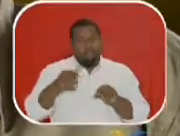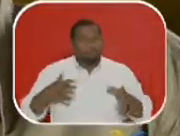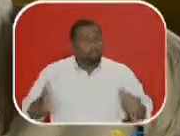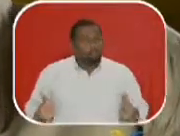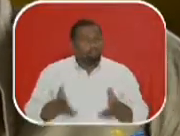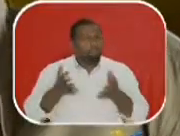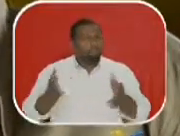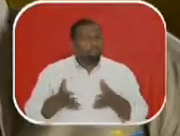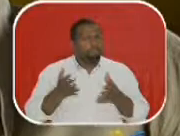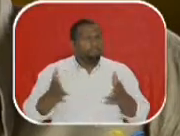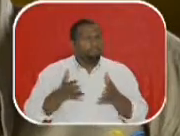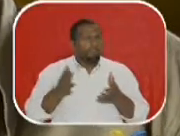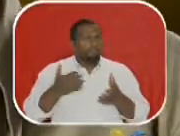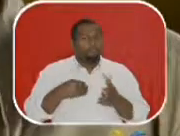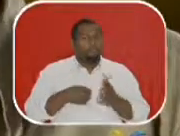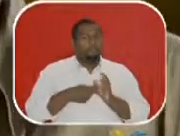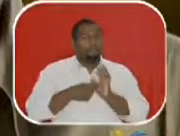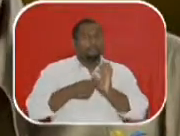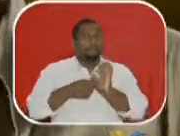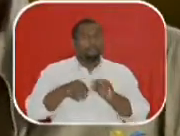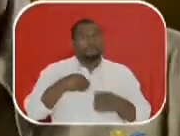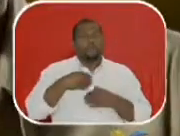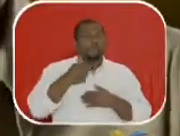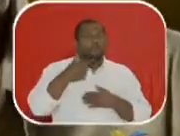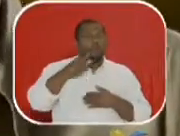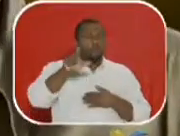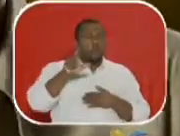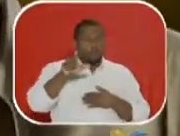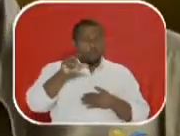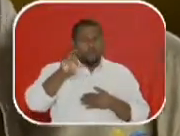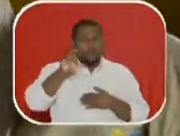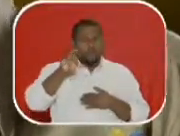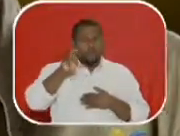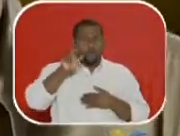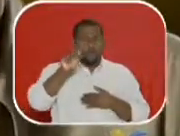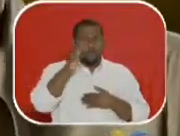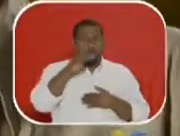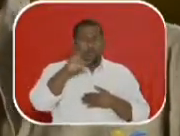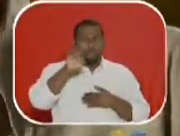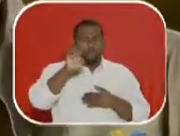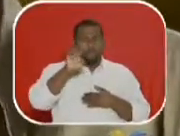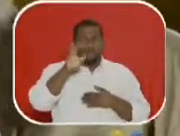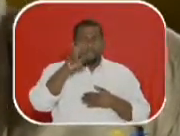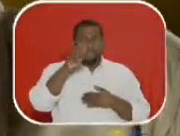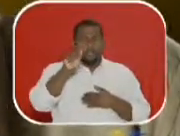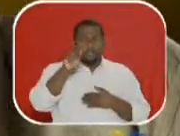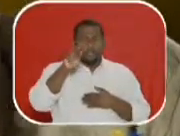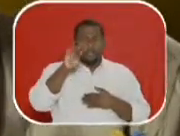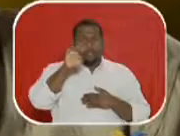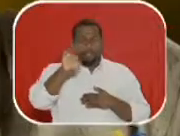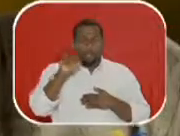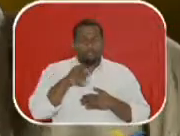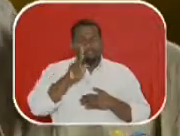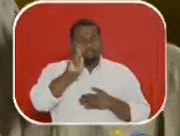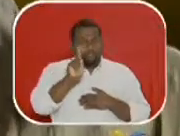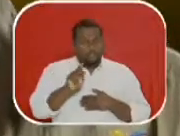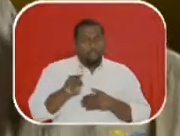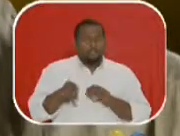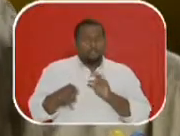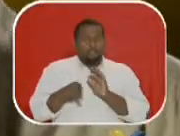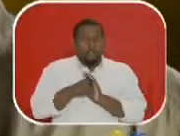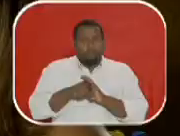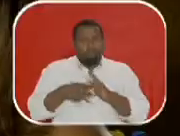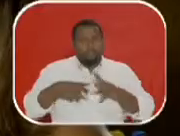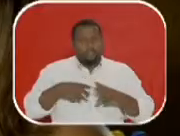motivador para a realização de outras obras de arte singulares, pessoais, particulares, daquelas pessoas